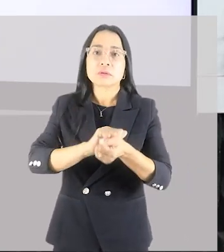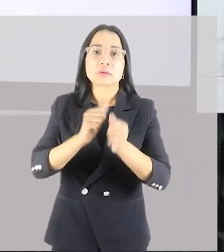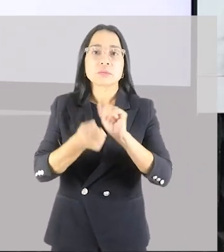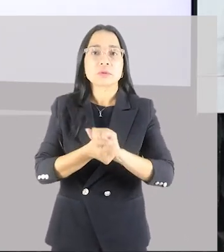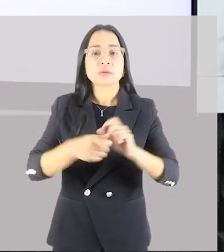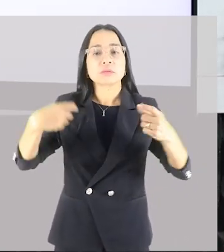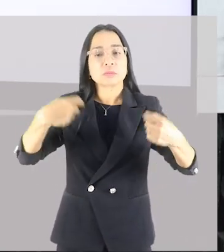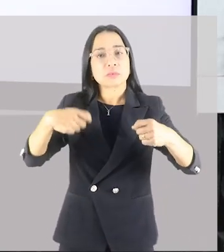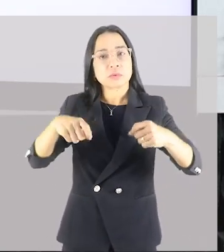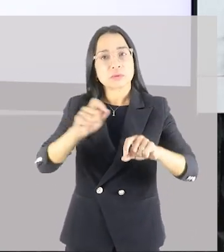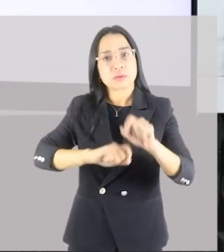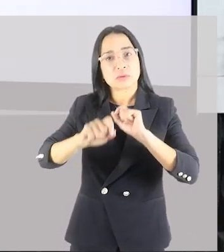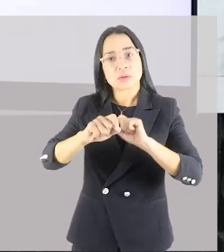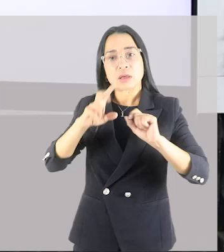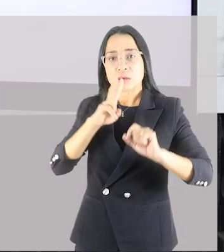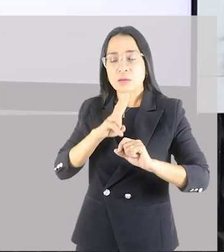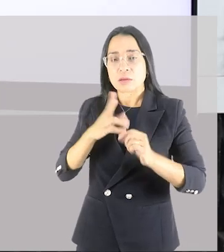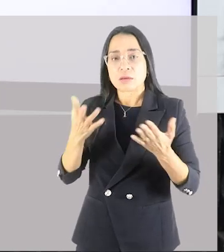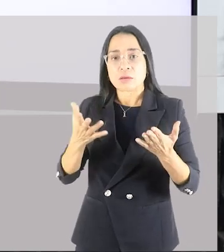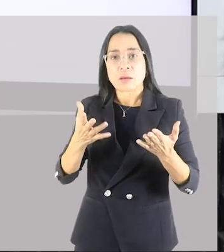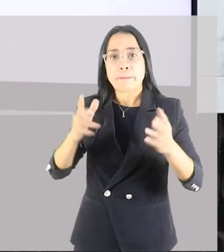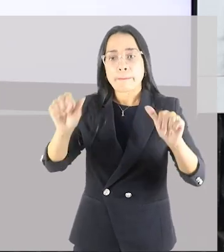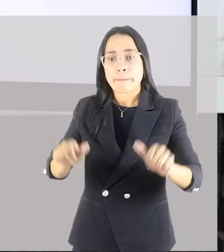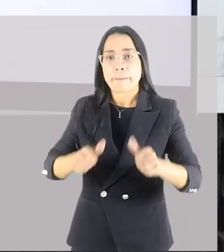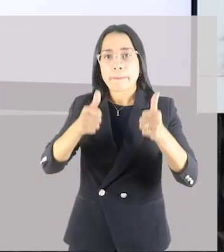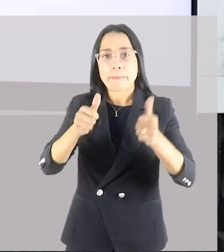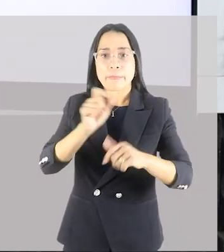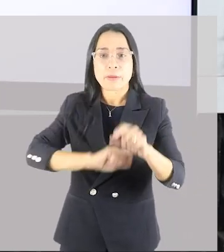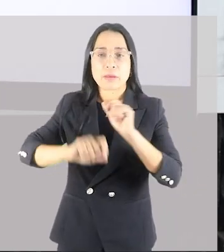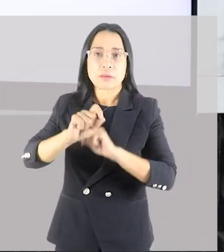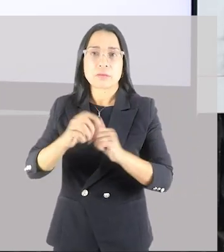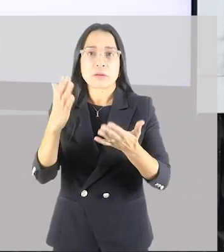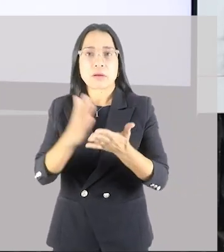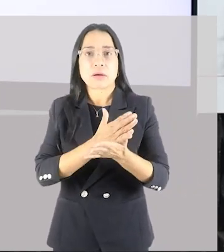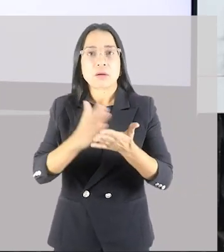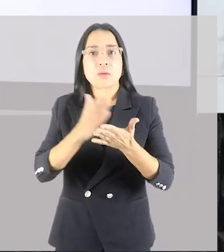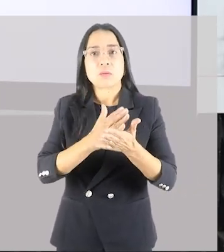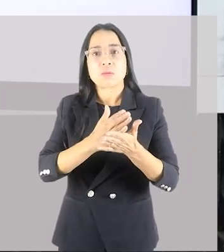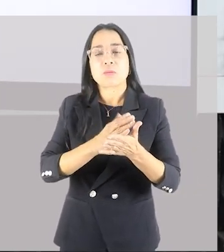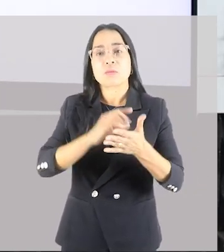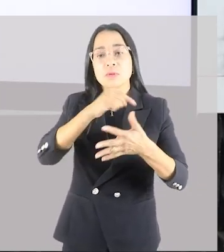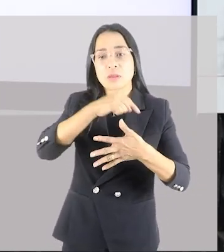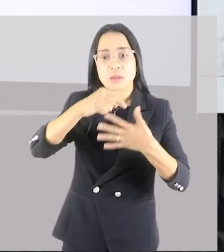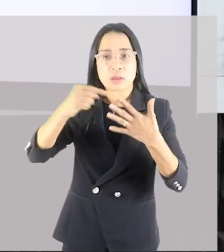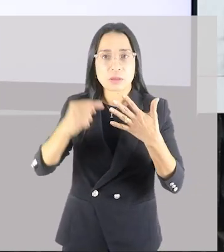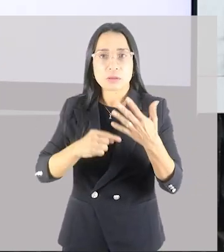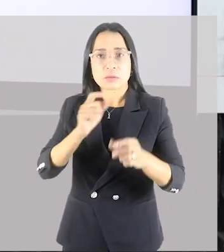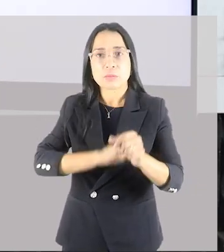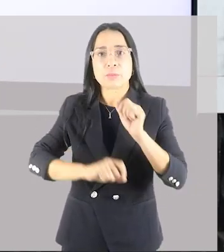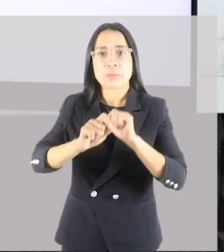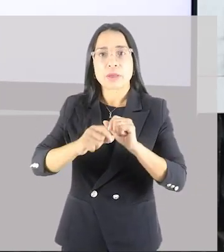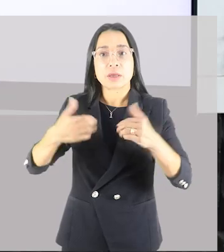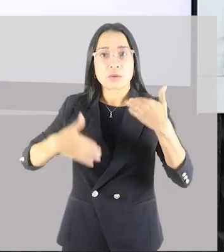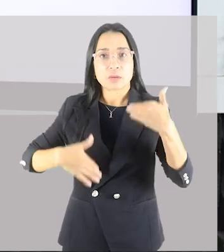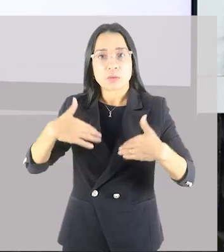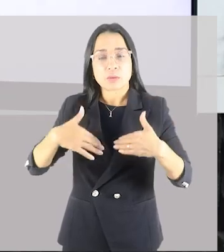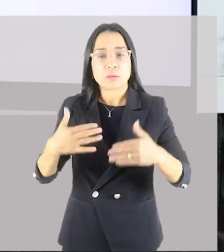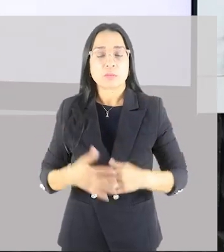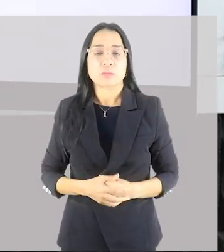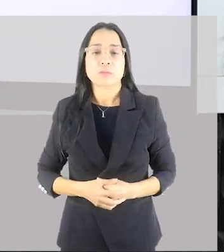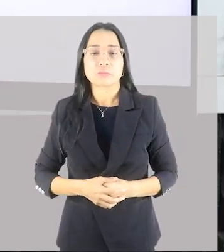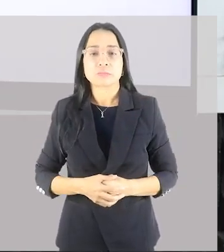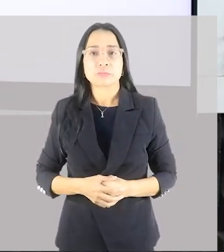que irão melhorar determinado aspecto funcional do nosso corpo.